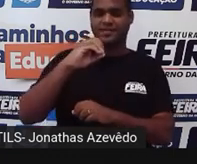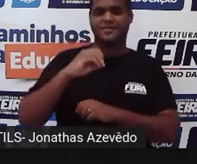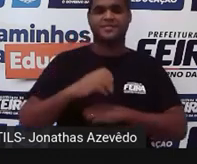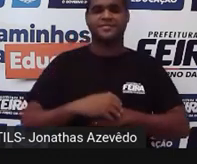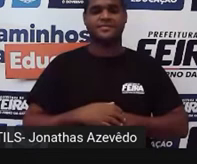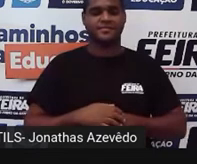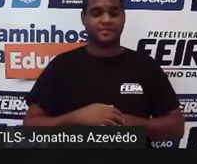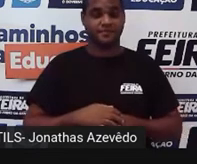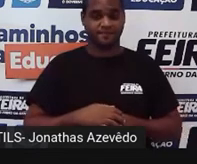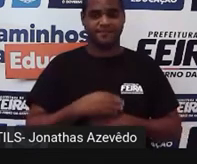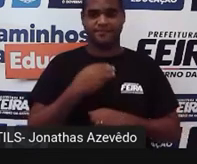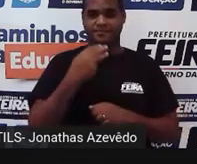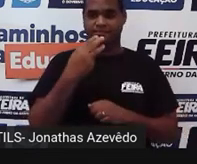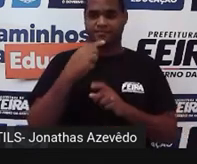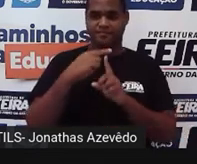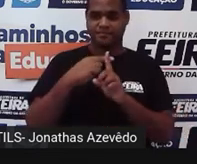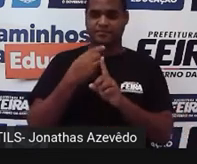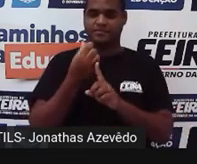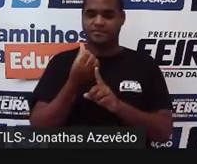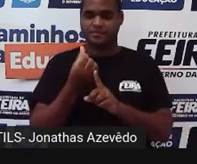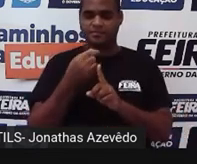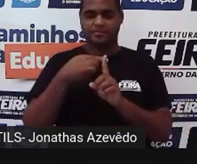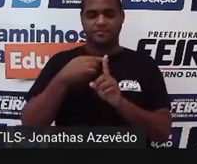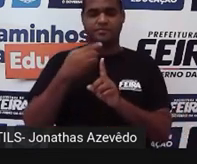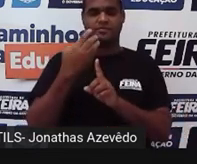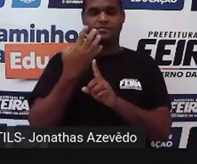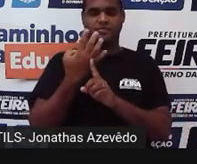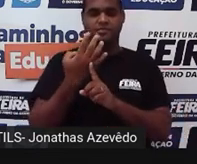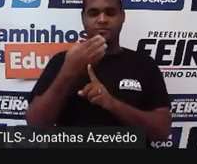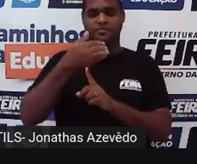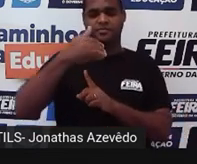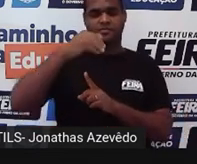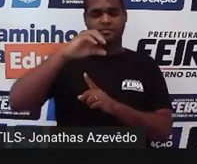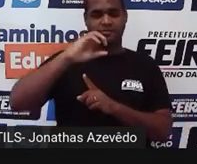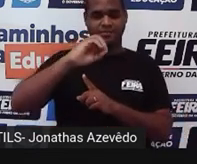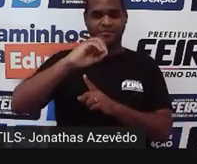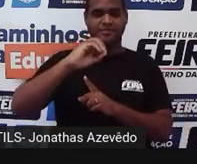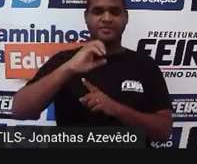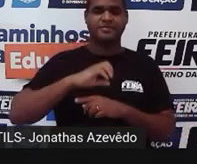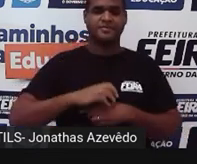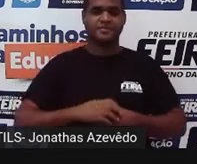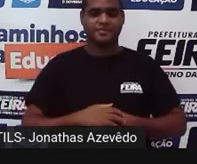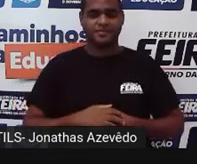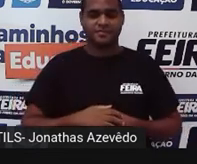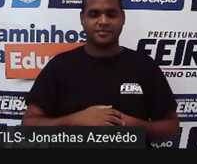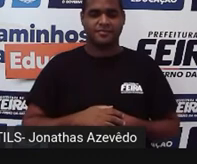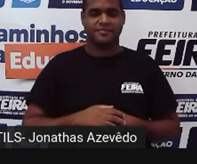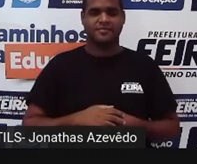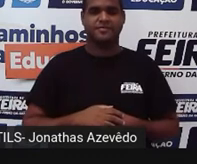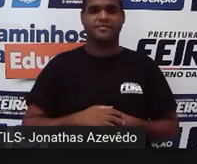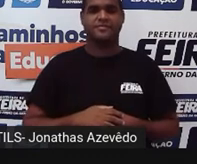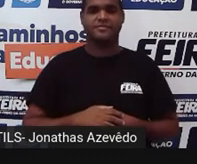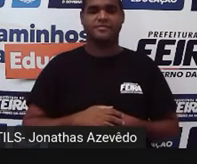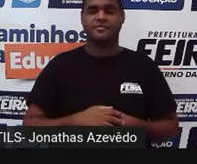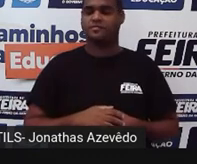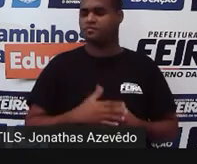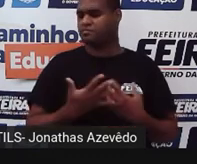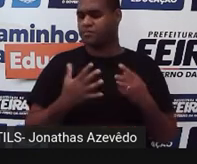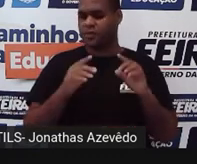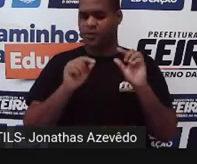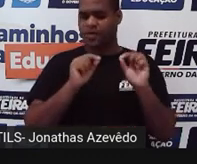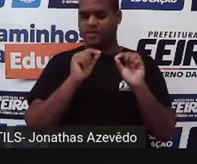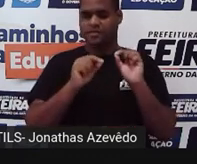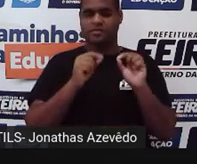3 mais 3, 6. 6 mais 4 é igual a 10. E aí,